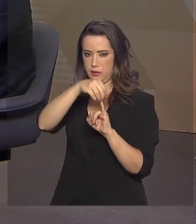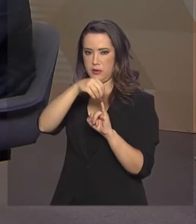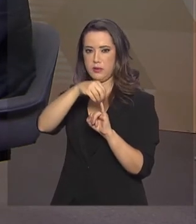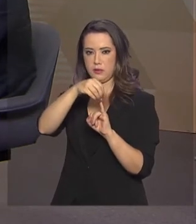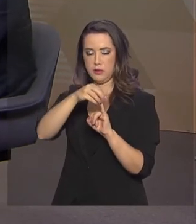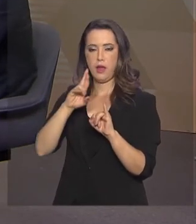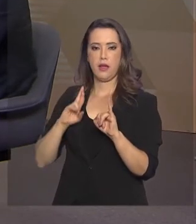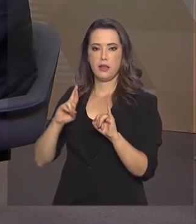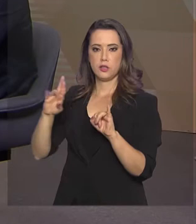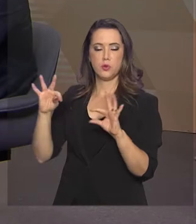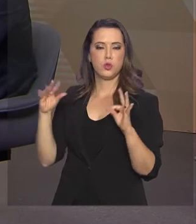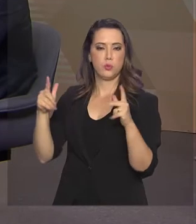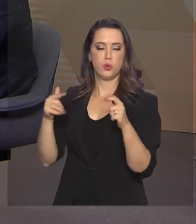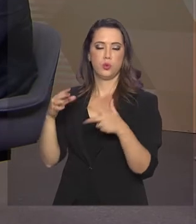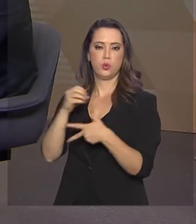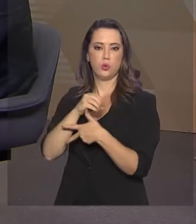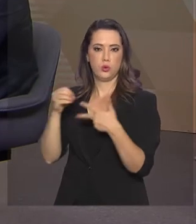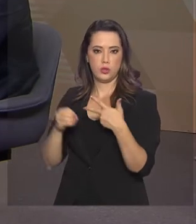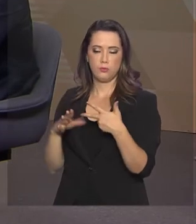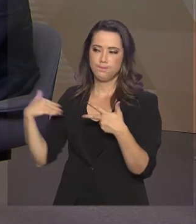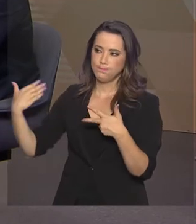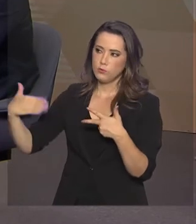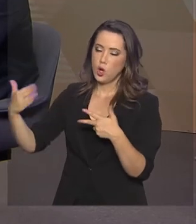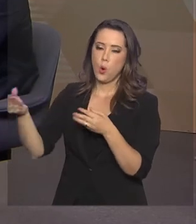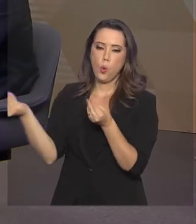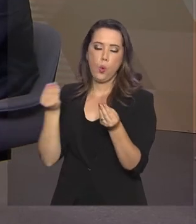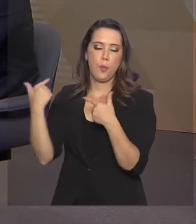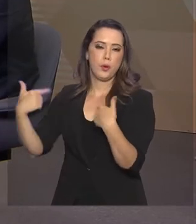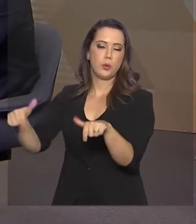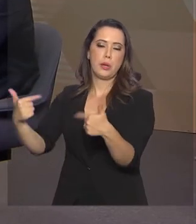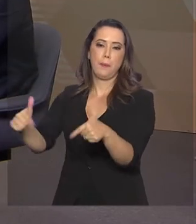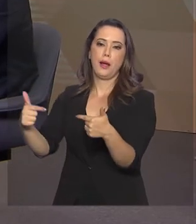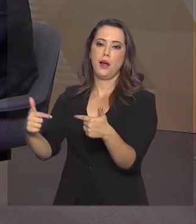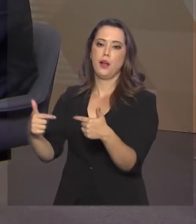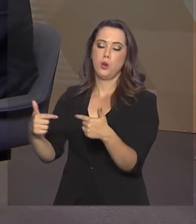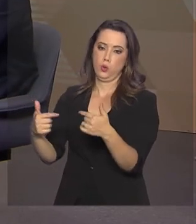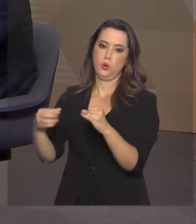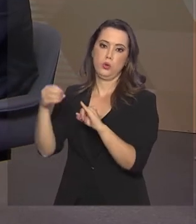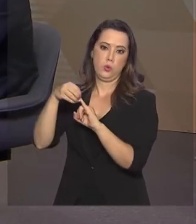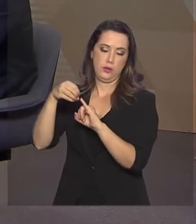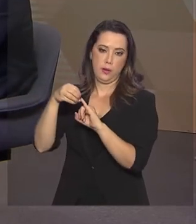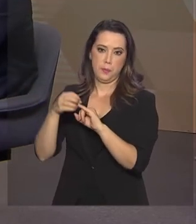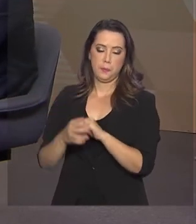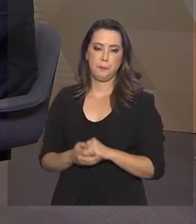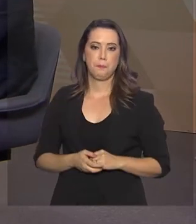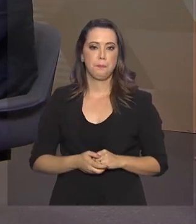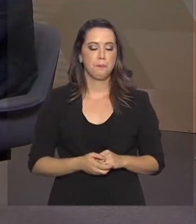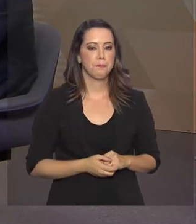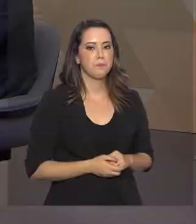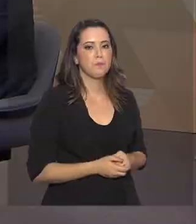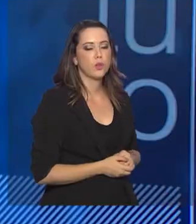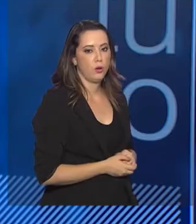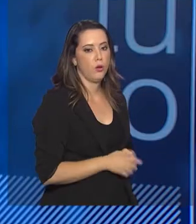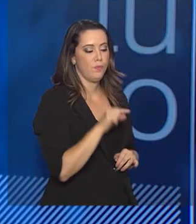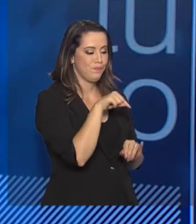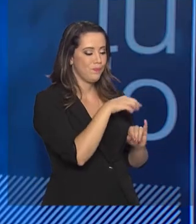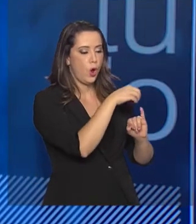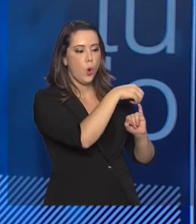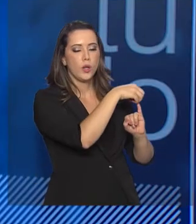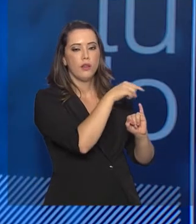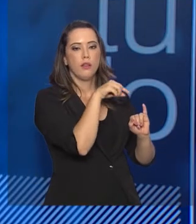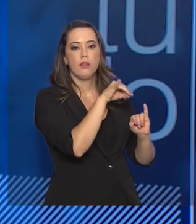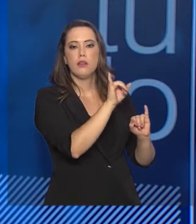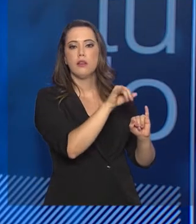sigilo e da entrega das provas. Como que é o papel do Inep? O Inep, ele coordena todo o processo